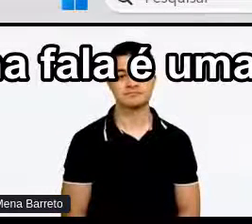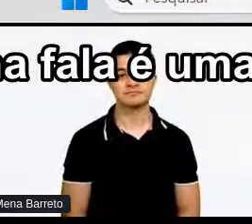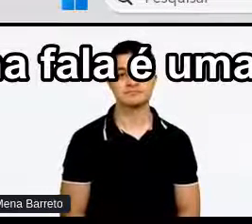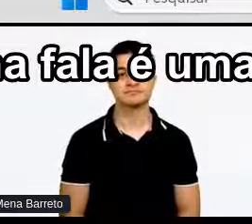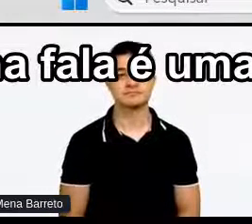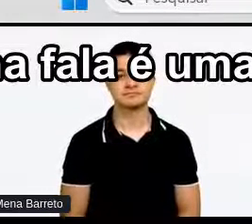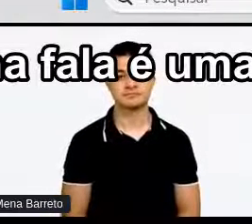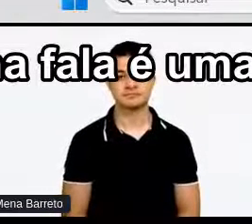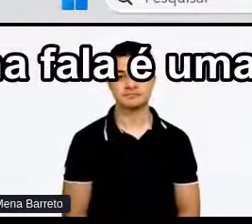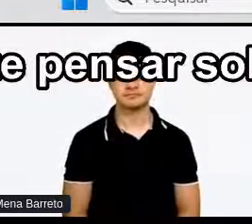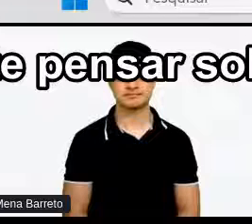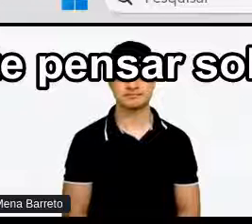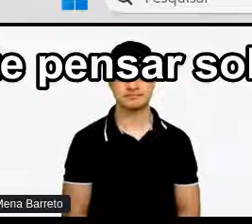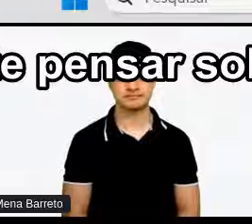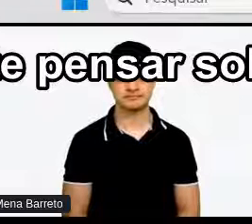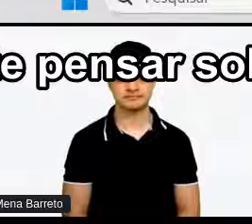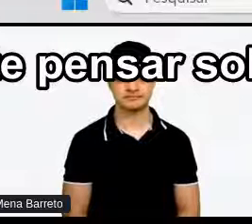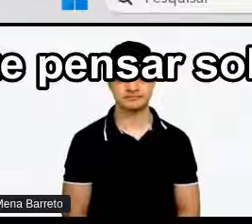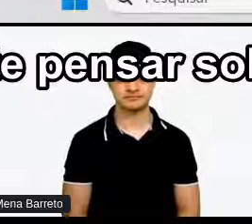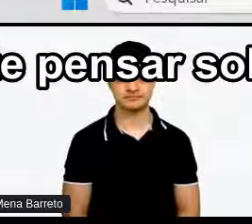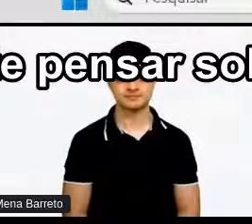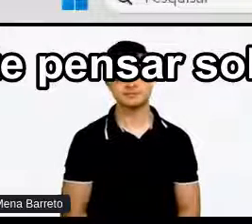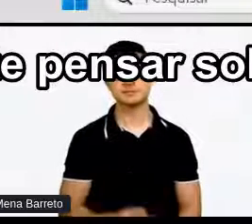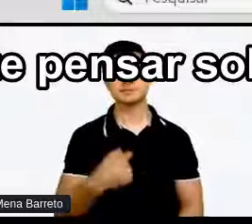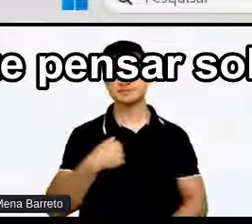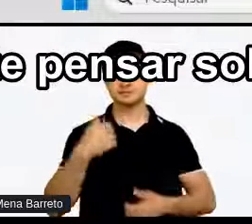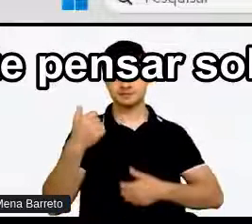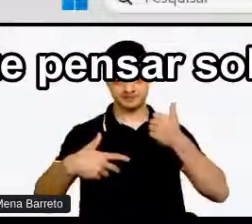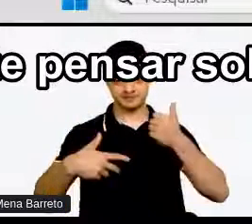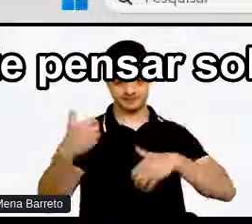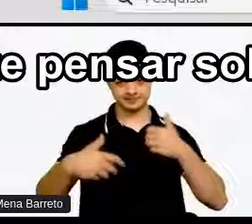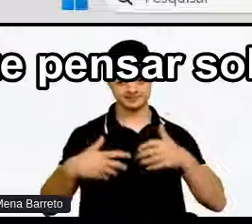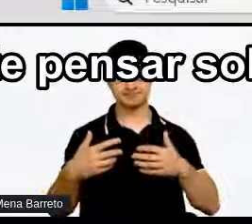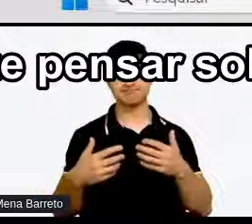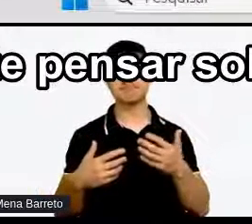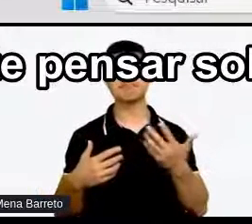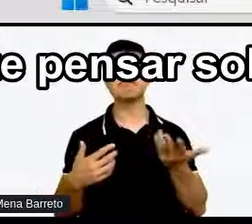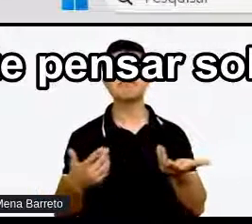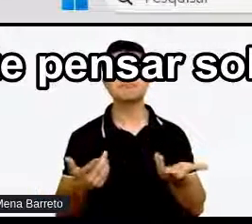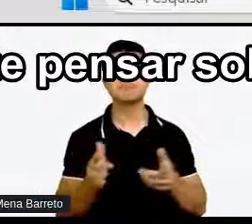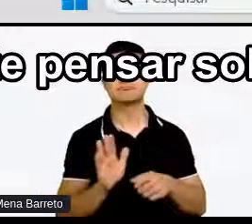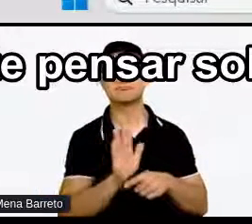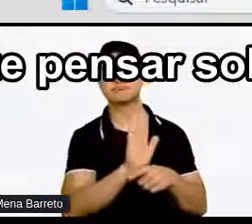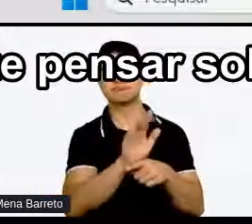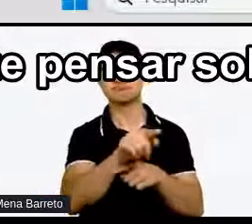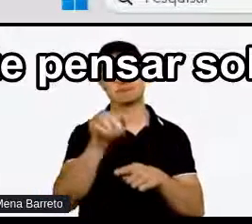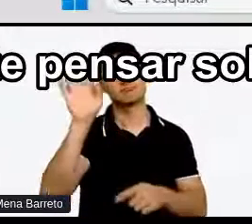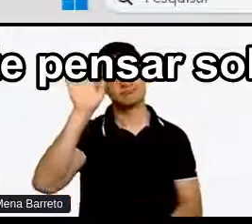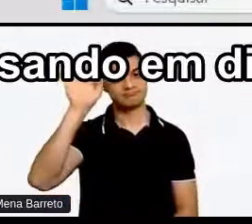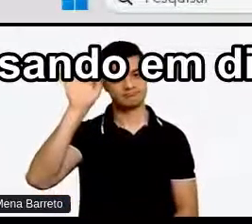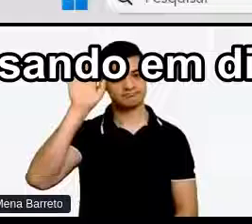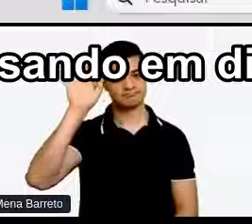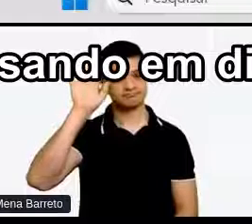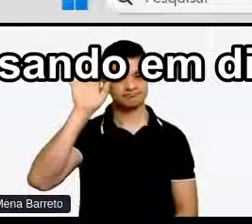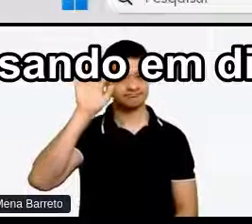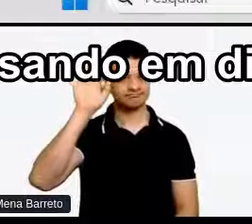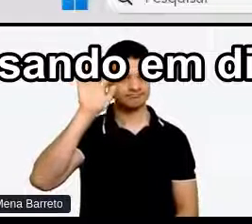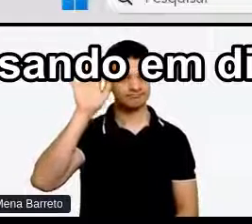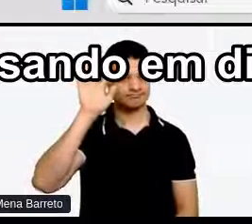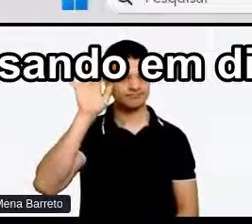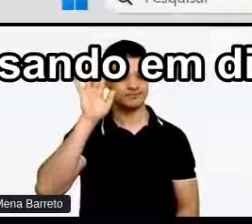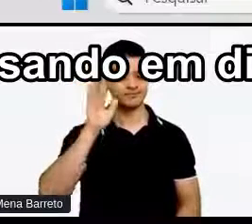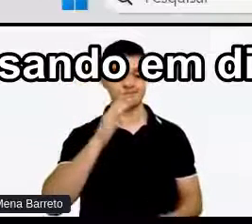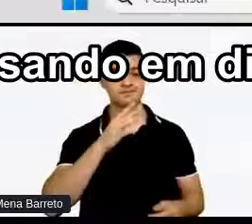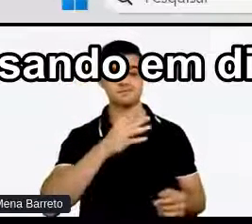mais inspiracional De coisas para a gente pensar Sobre como melhorar o nosso ambiente Pensando em